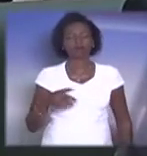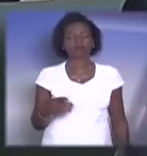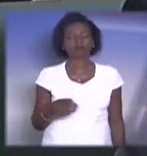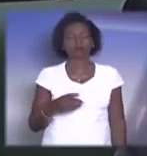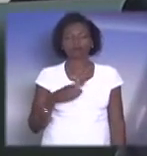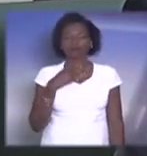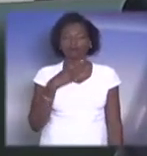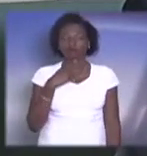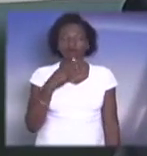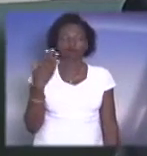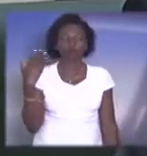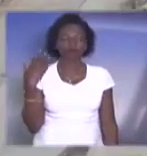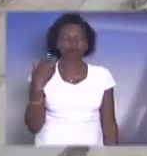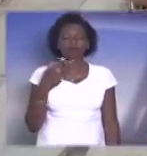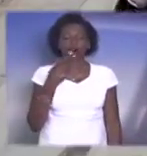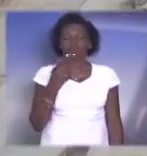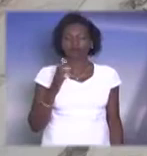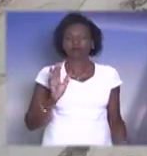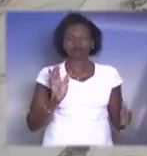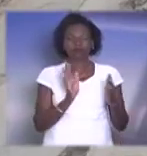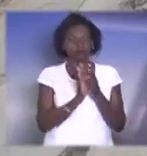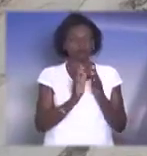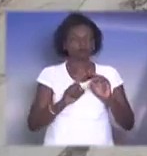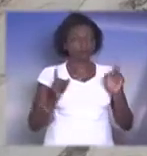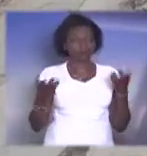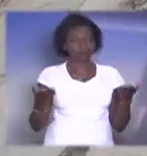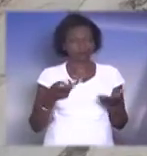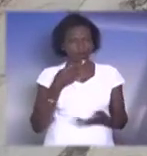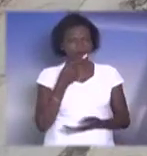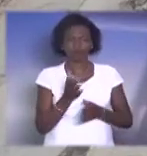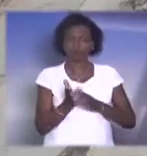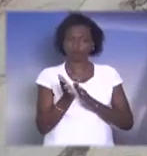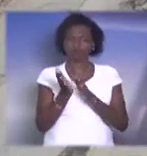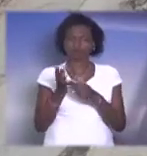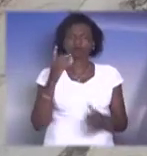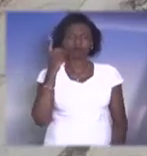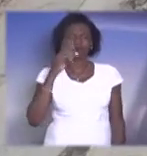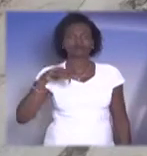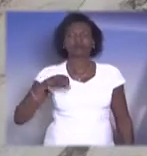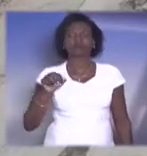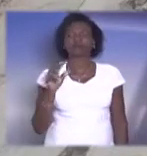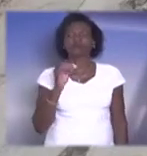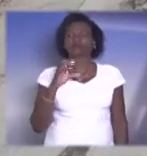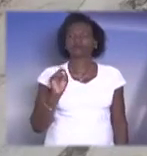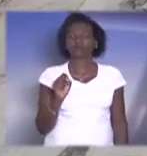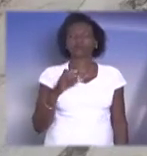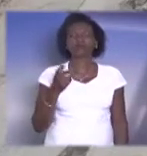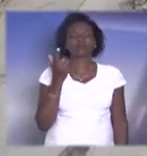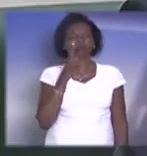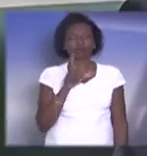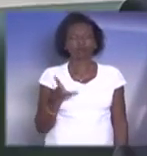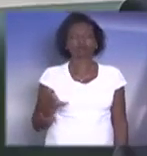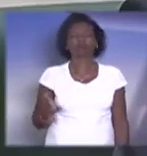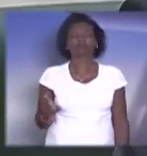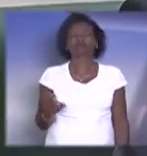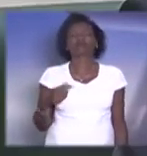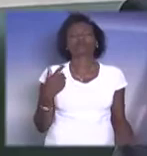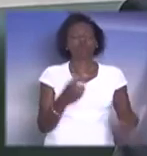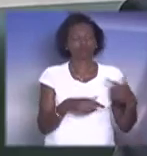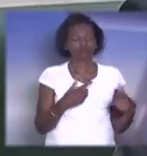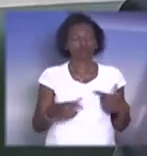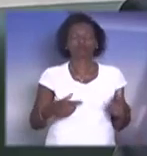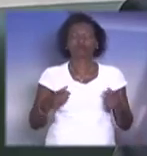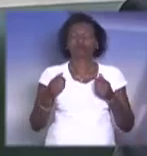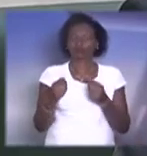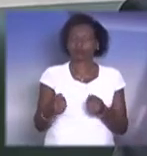oportunidade de fazê-lo pessoalmente, mas eu quero aqui, publicamente, parabenizar o deputado Marcos Martins pelo trabalho que ele